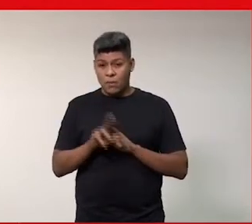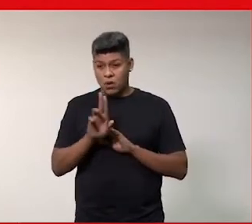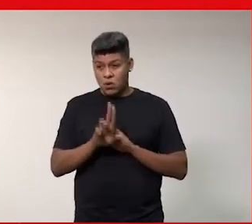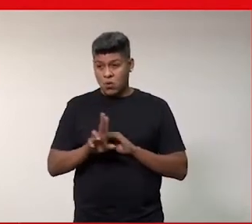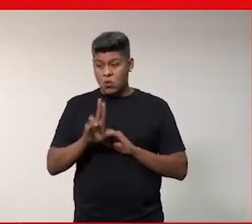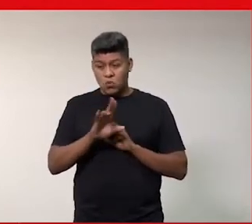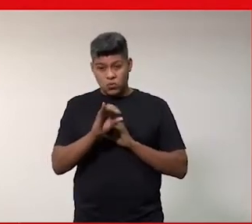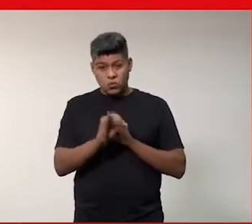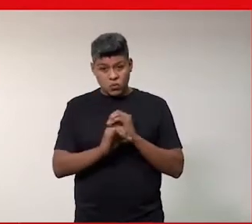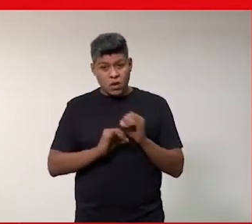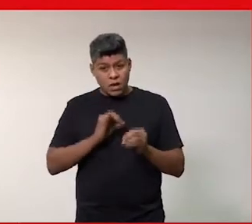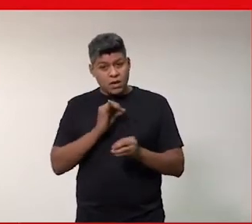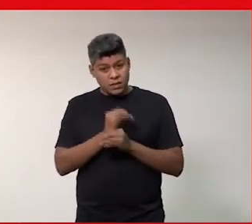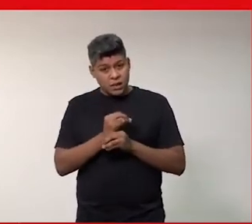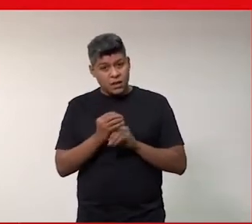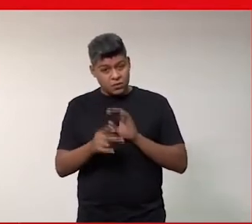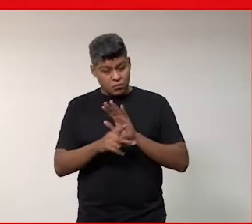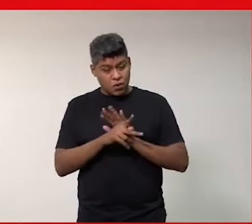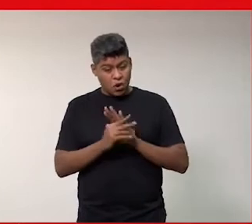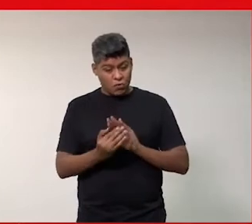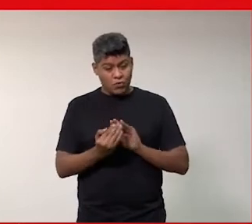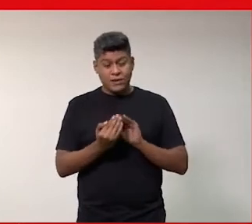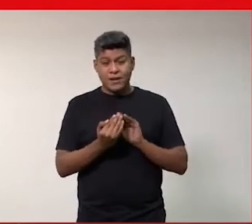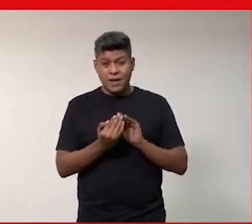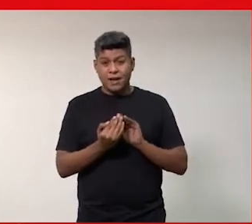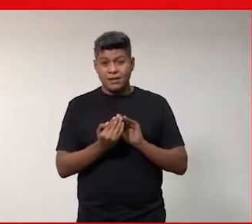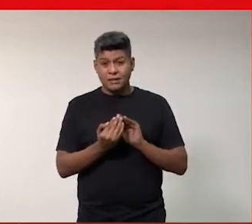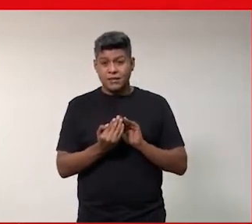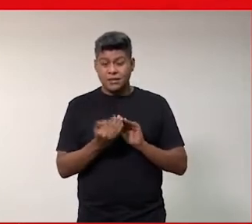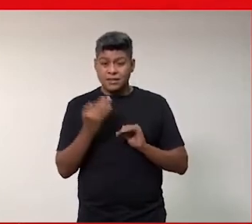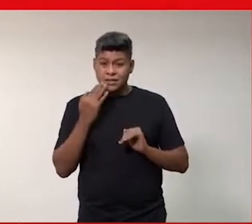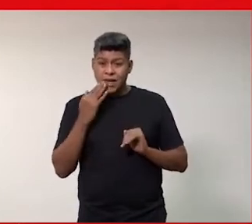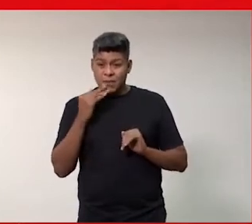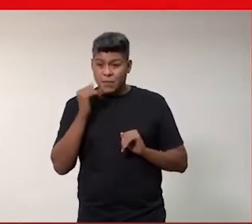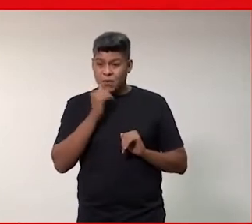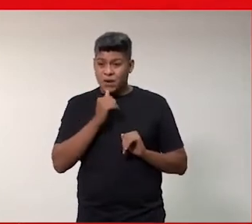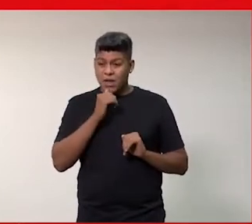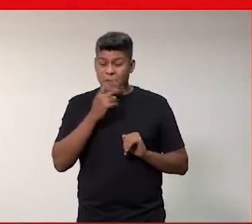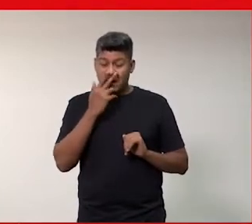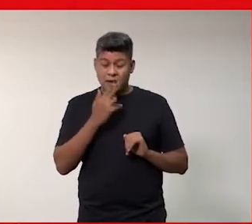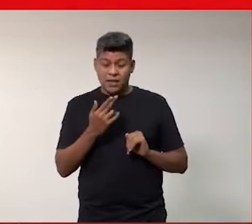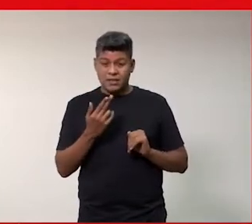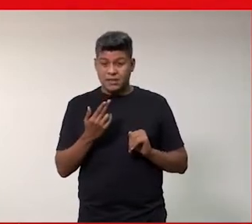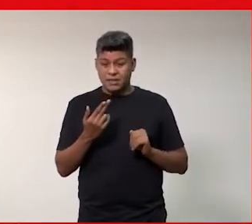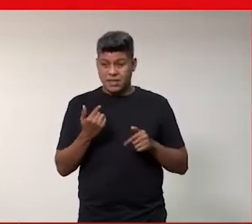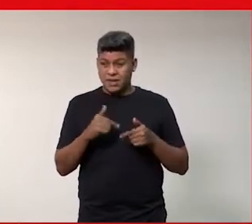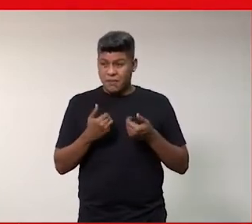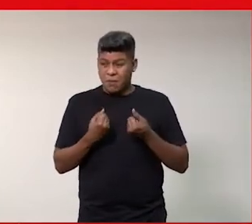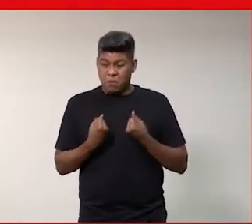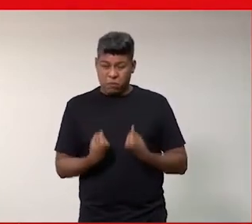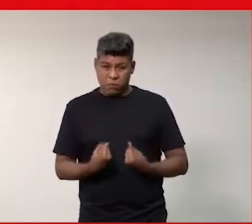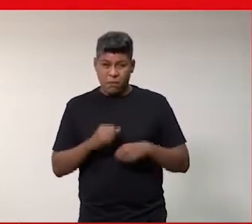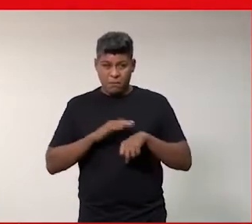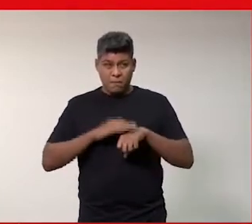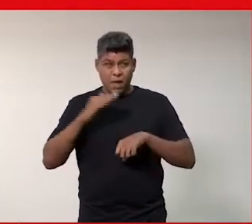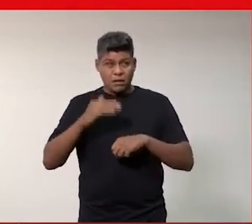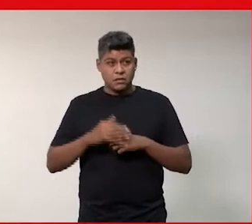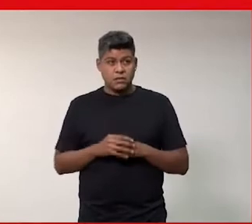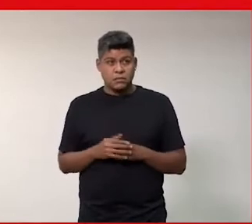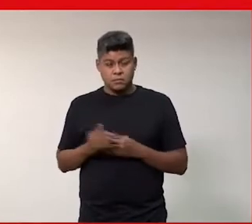da internet nos domicílios, né. Será que é porque essas mulheres estão sobrecarregadas? Pode passar, por favor.